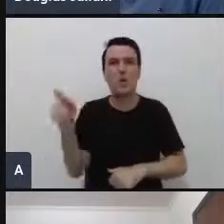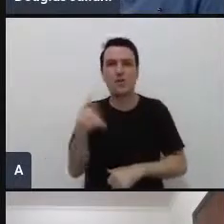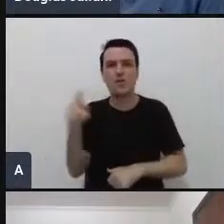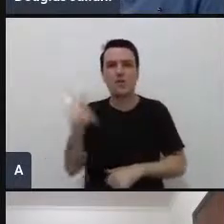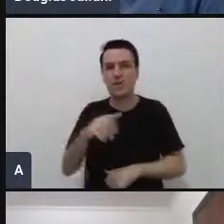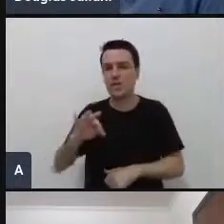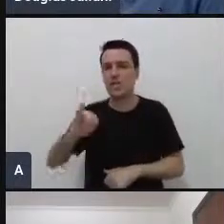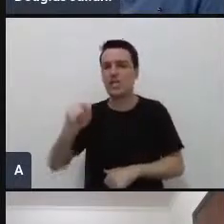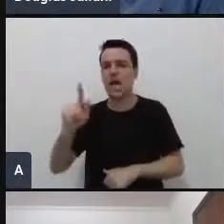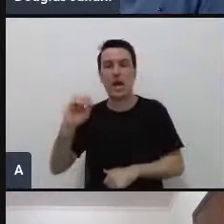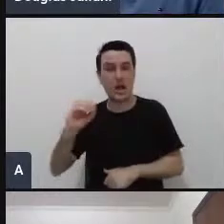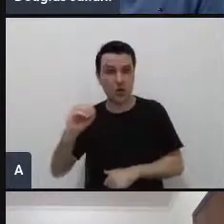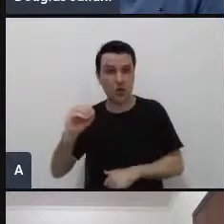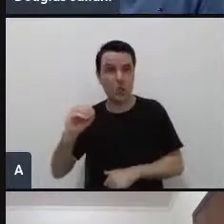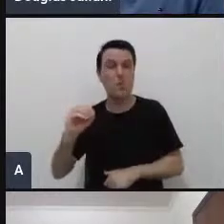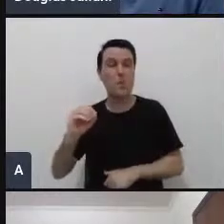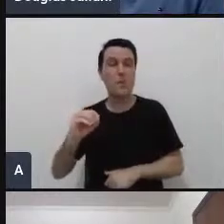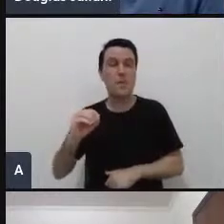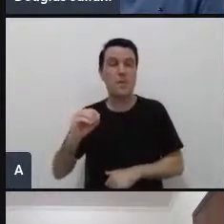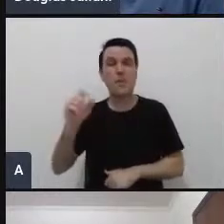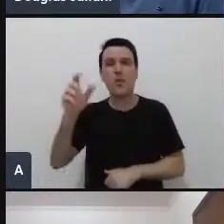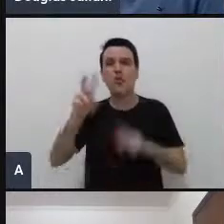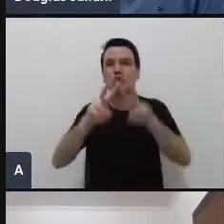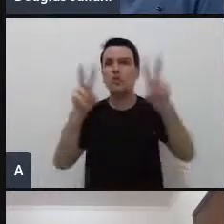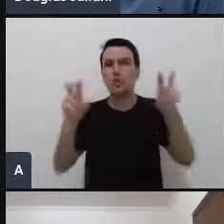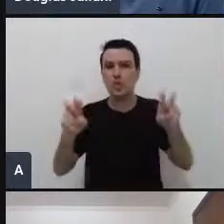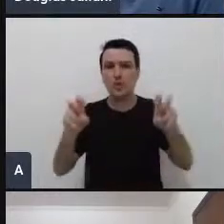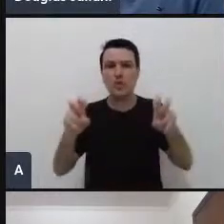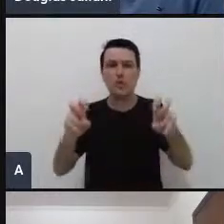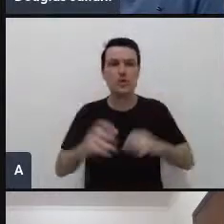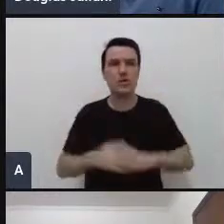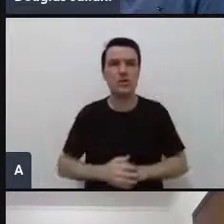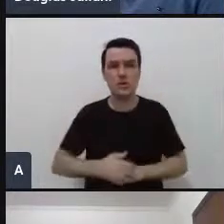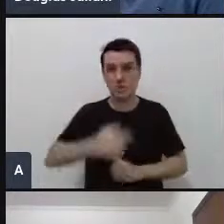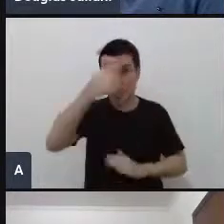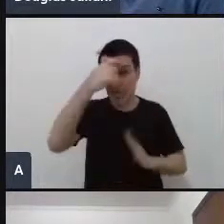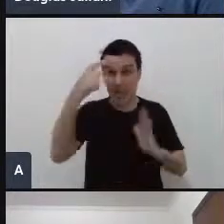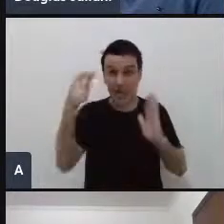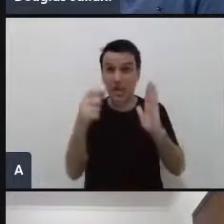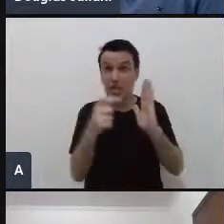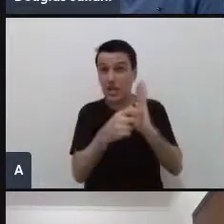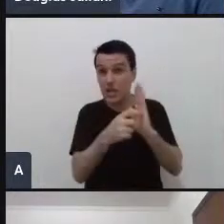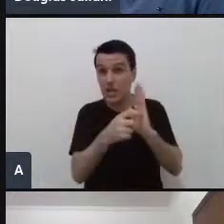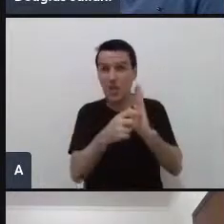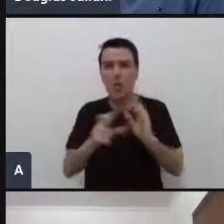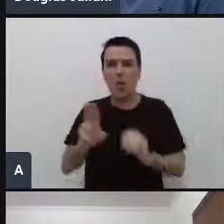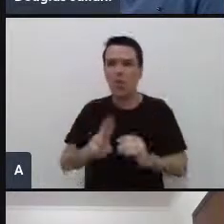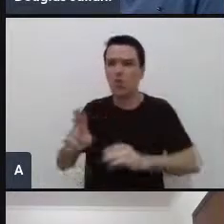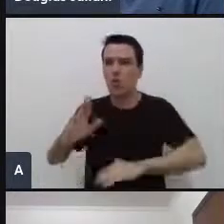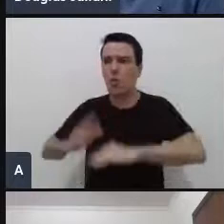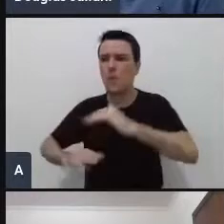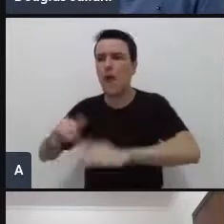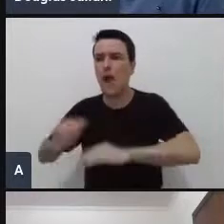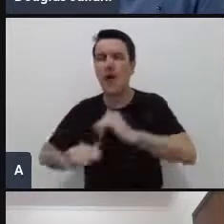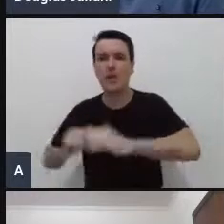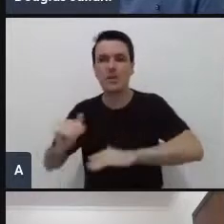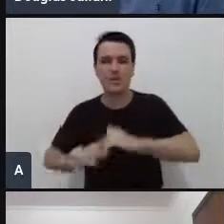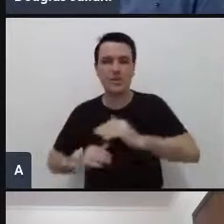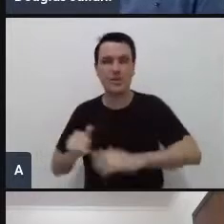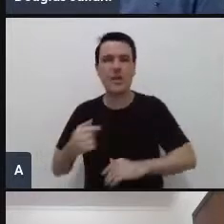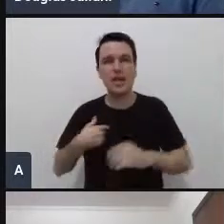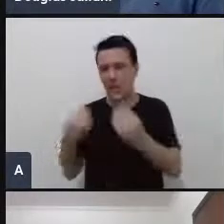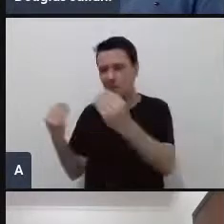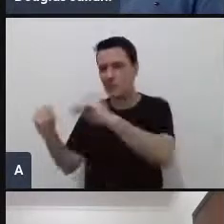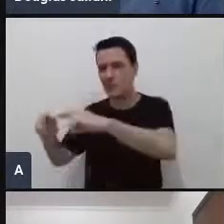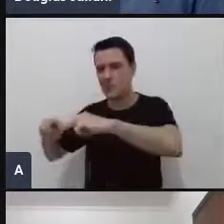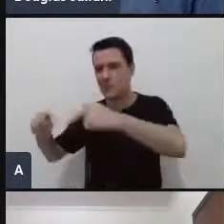Tiago Fortunato sobre inteligência inteligência artificial e seu uso prático eu mandei aqui no link